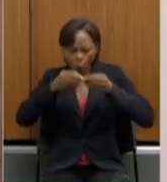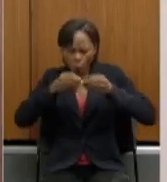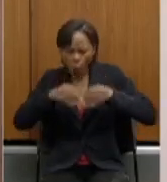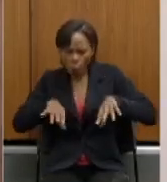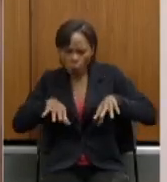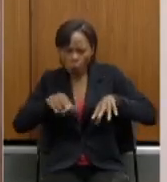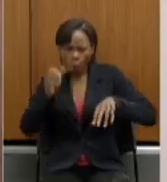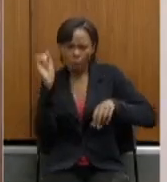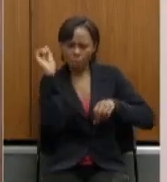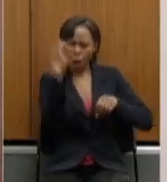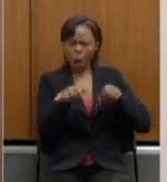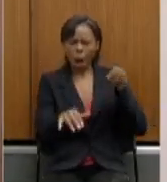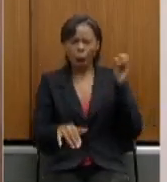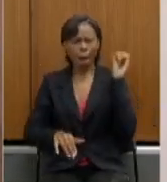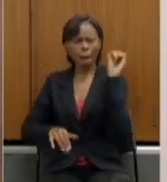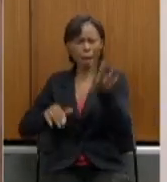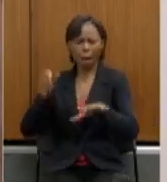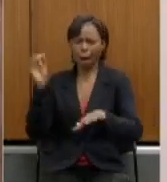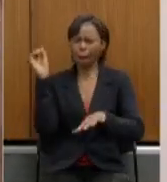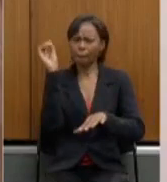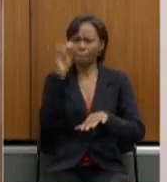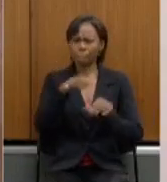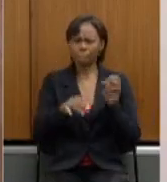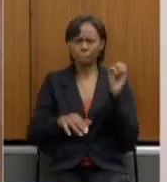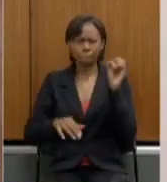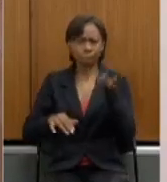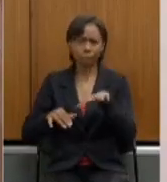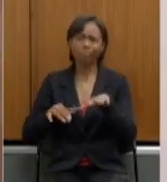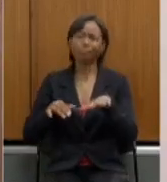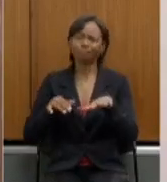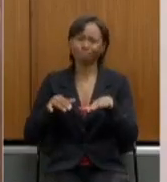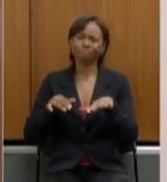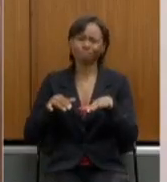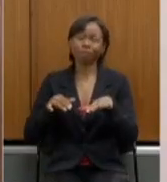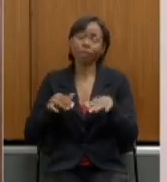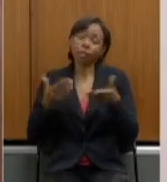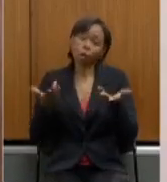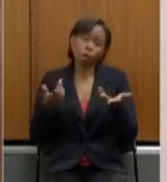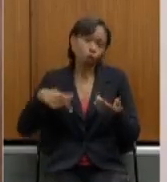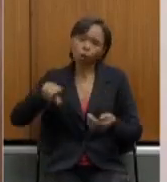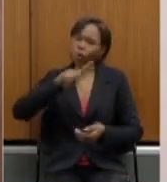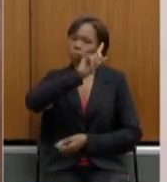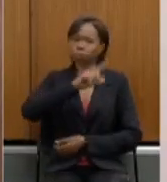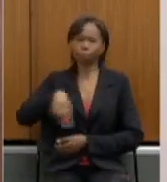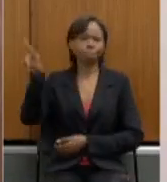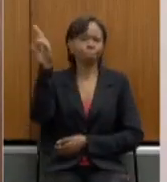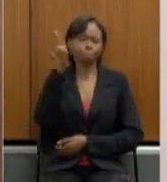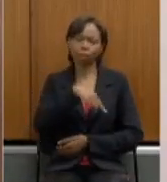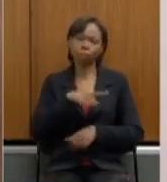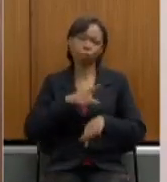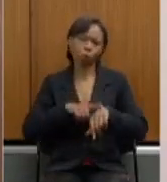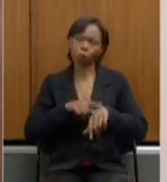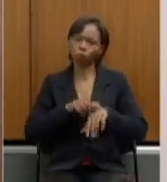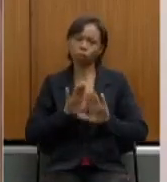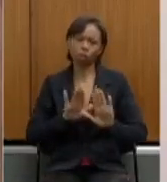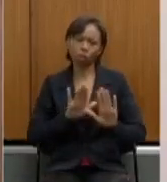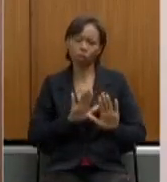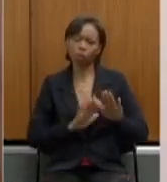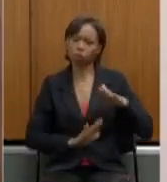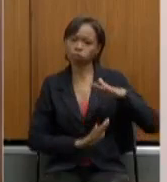planejada nós suspendemos temporariamente essa chuva de ovos inclusive